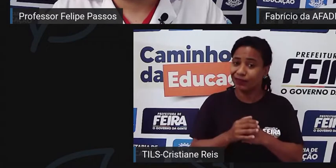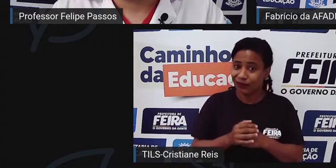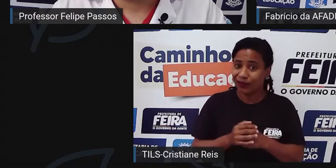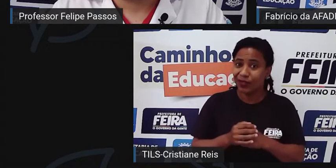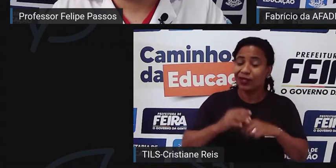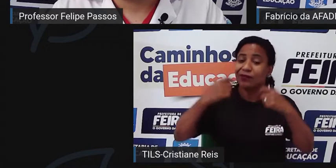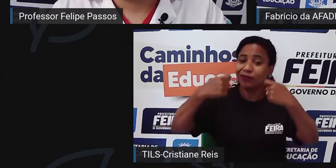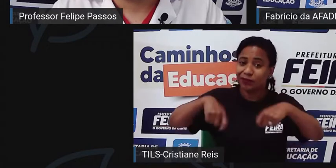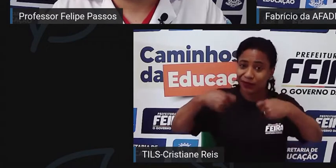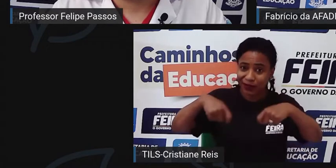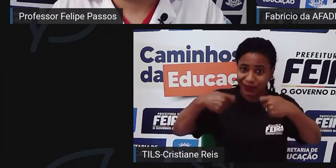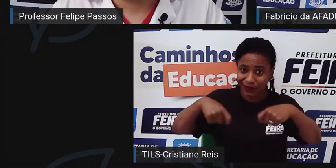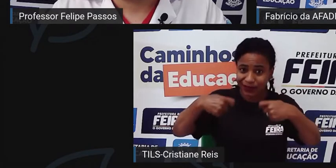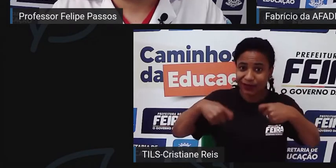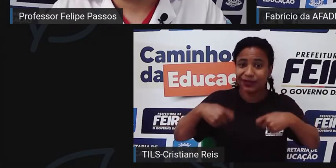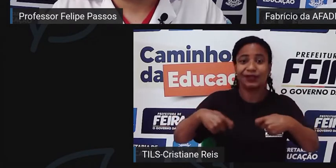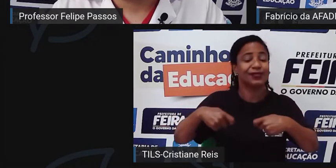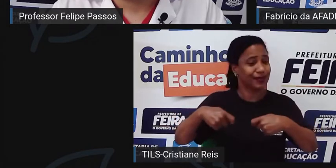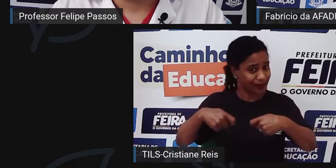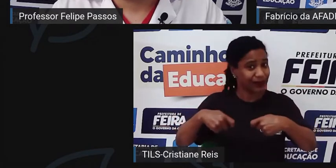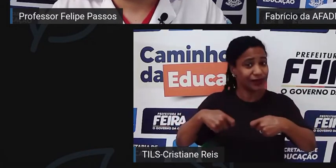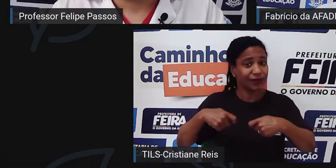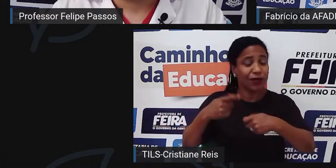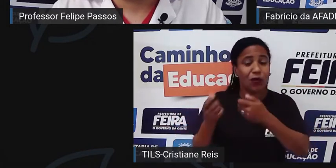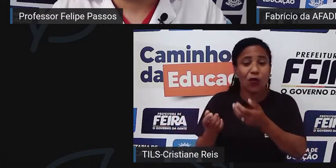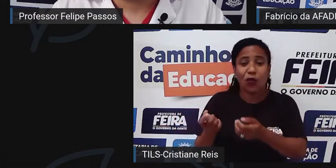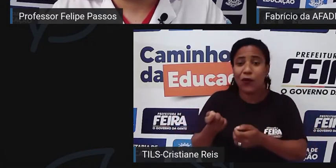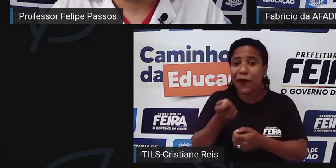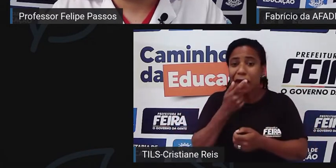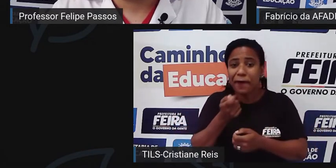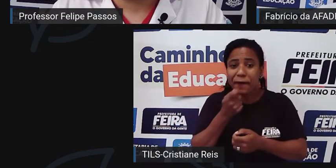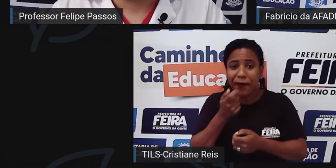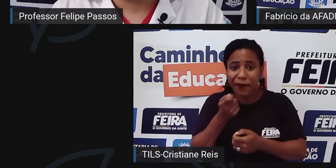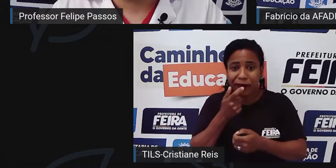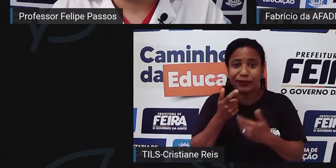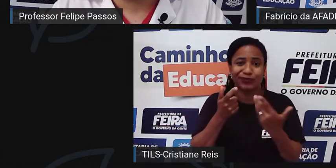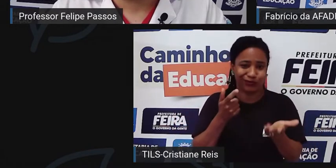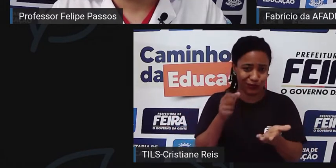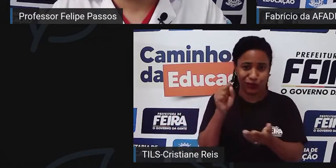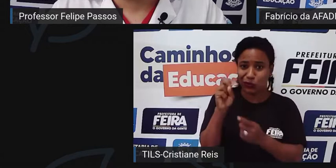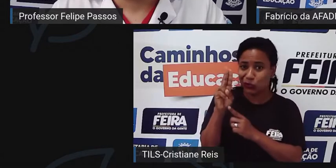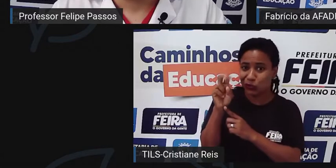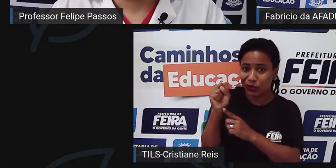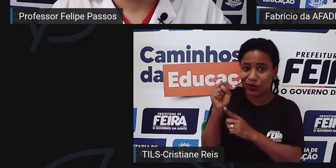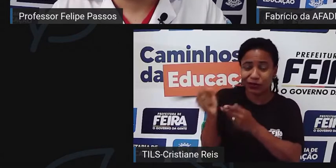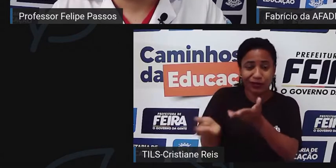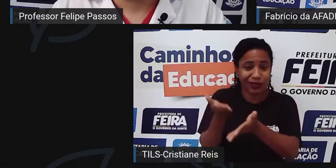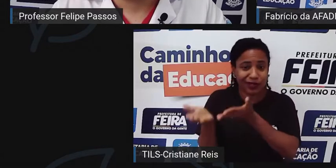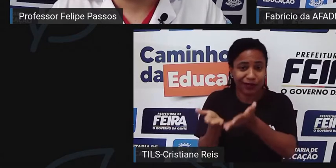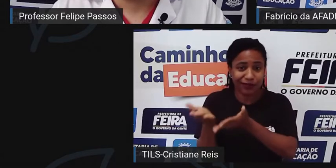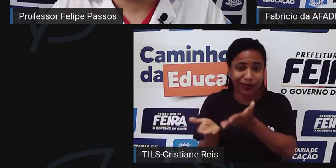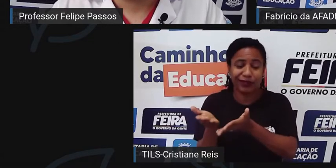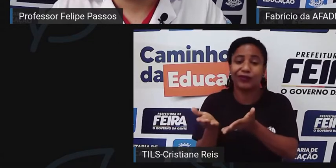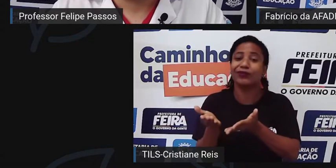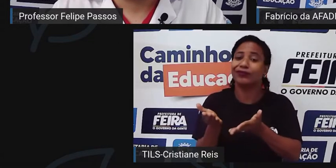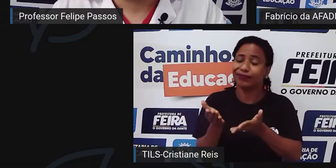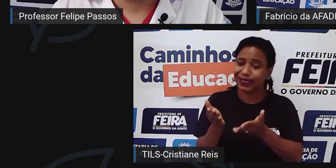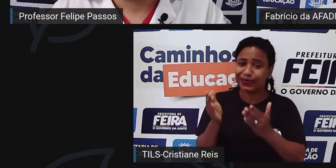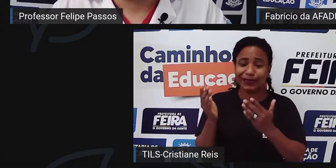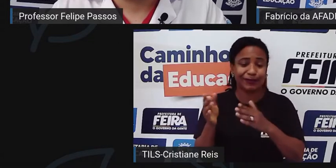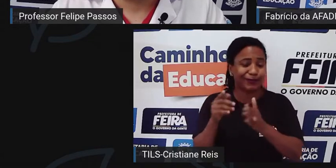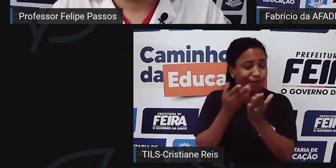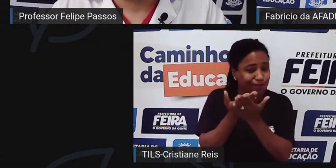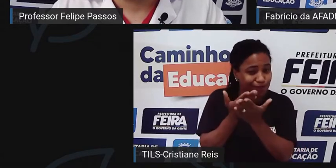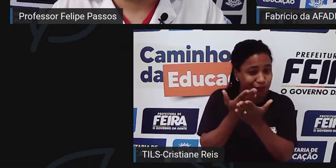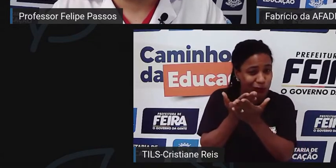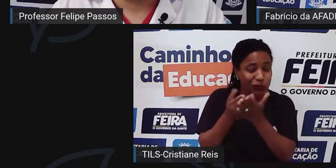portaria que entrou no SUS, mas ainda é muito tudo novo. Então, assim, a doença falciforme, ela